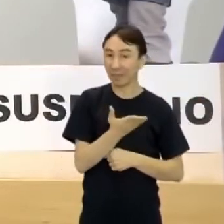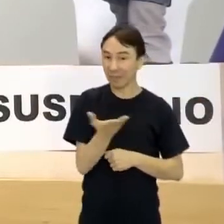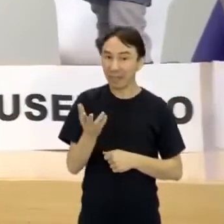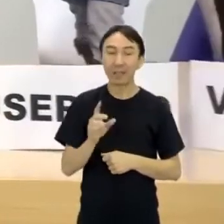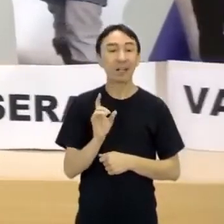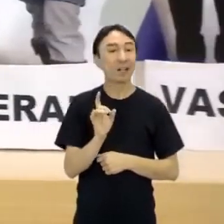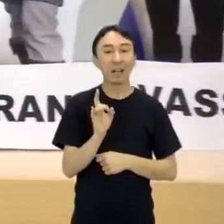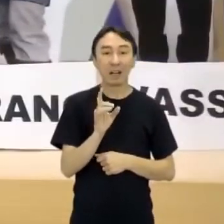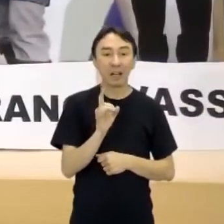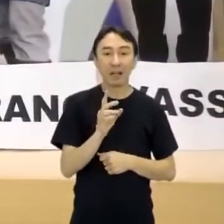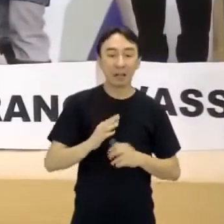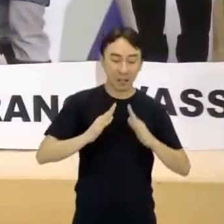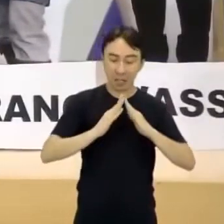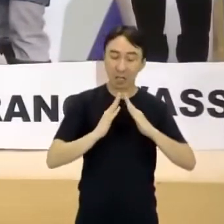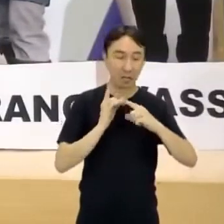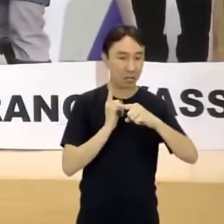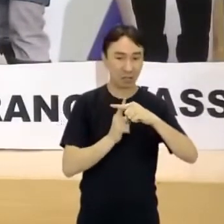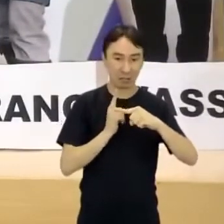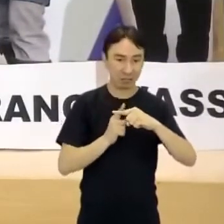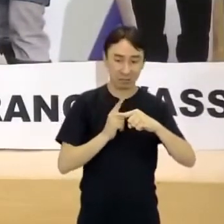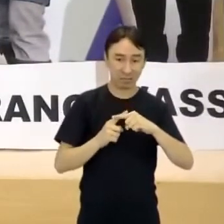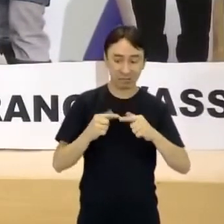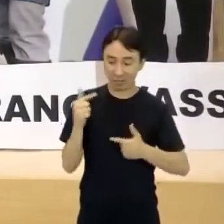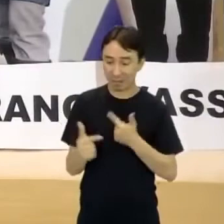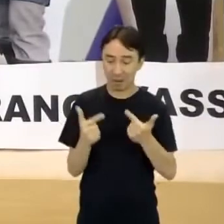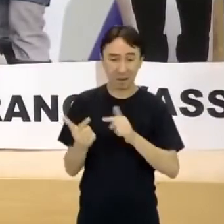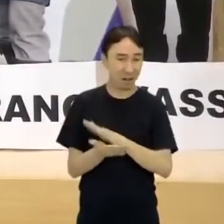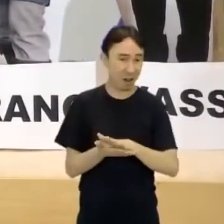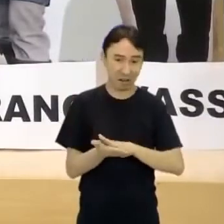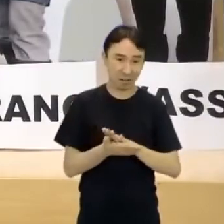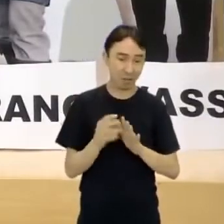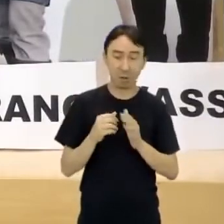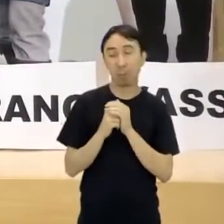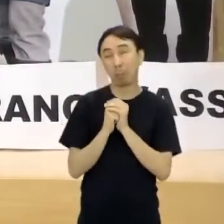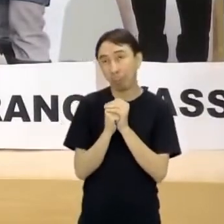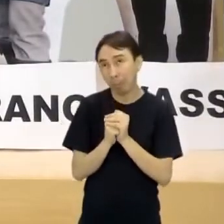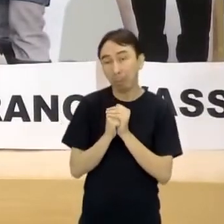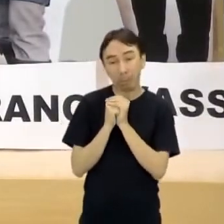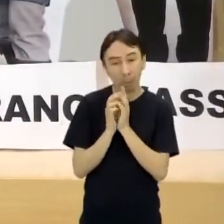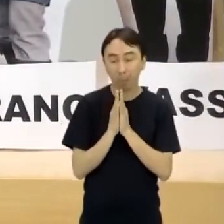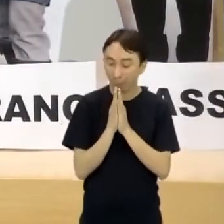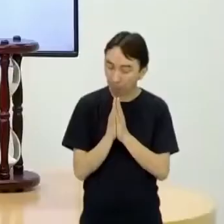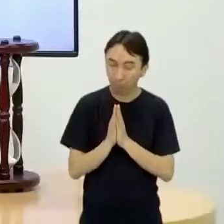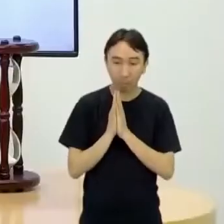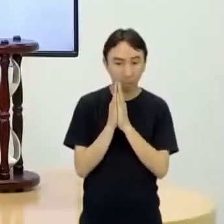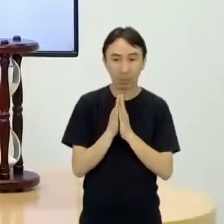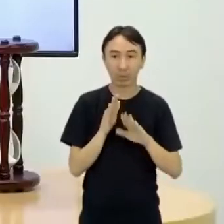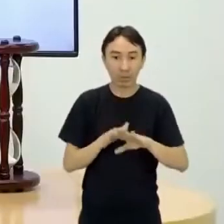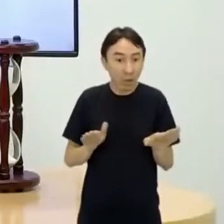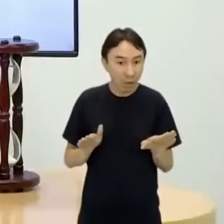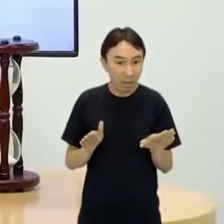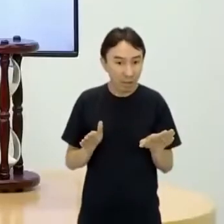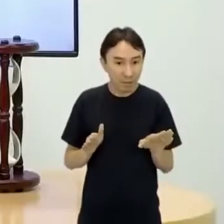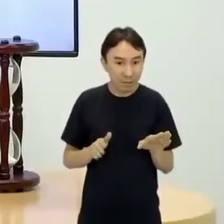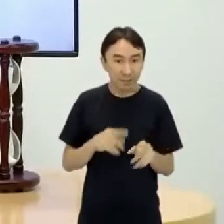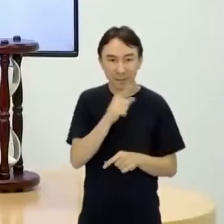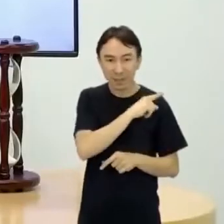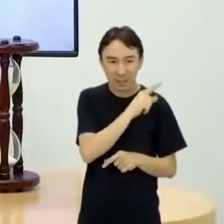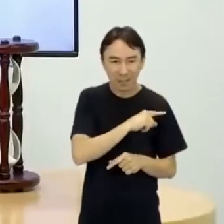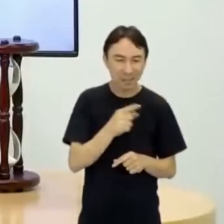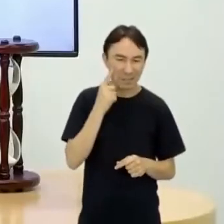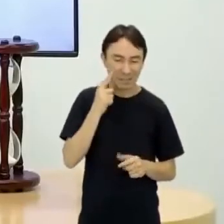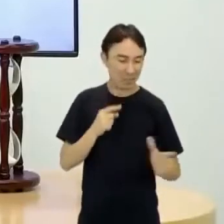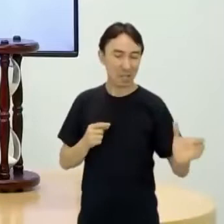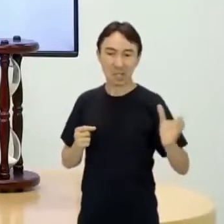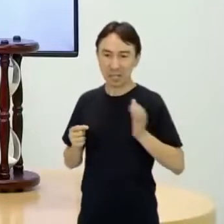igreja, a igreja ora. O pessoal da igreja ora. E os nobres, eles vão pra guerra. Eles são